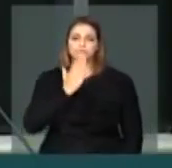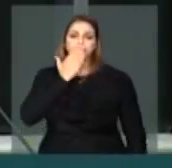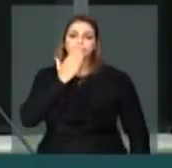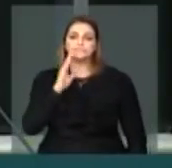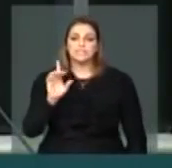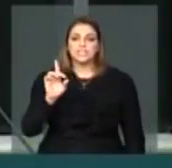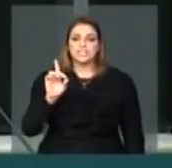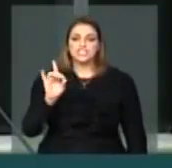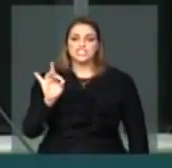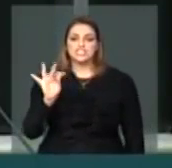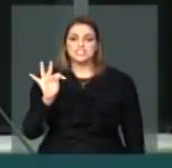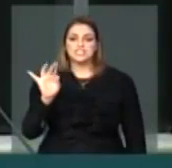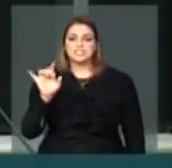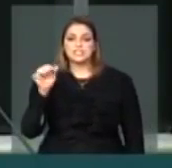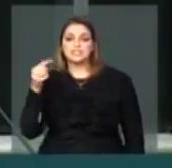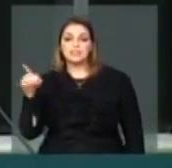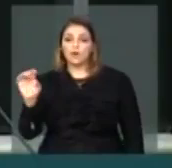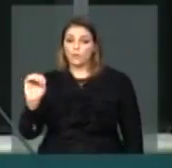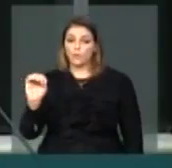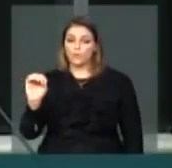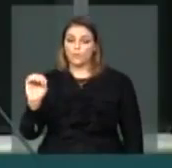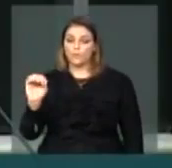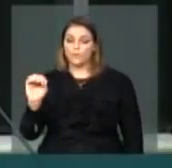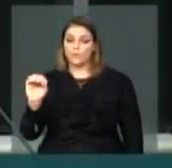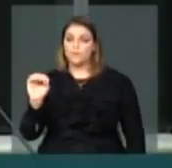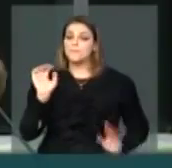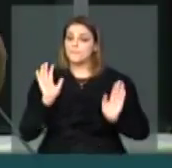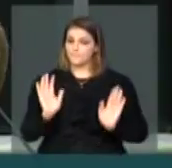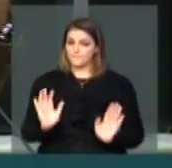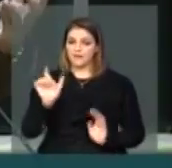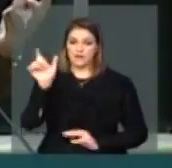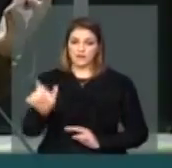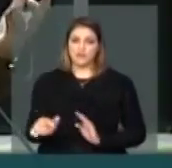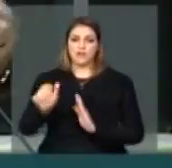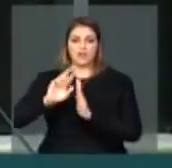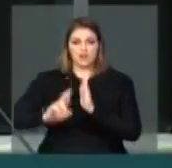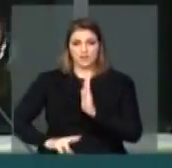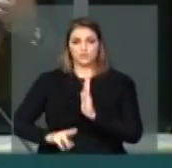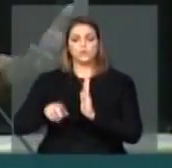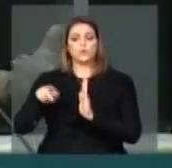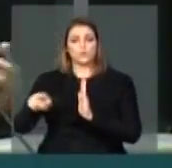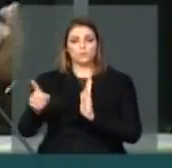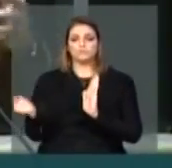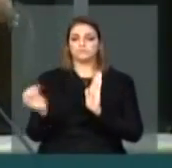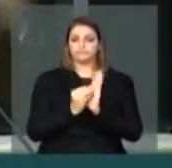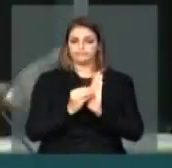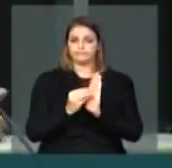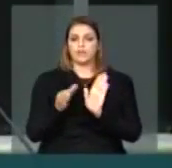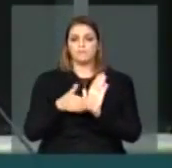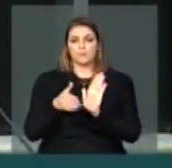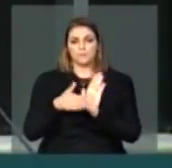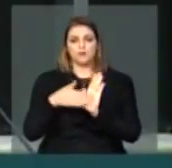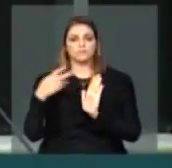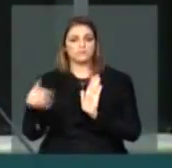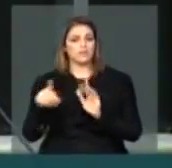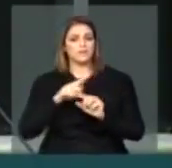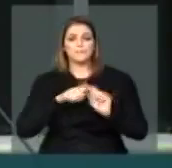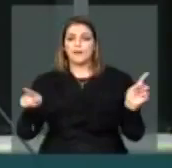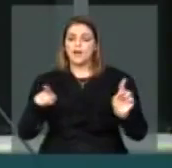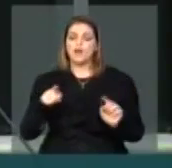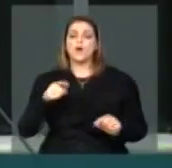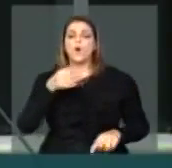que o relator colocou na sua proposta, mas tem manifestado, como é de seu pleno direito,